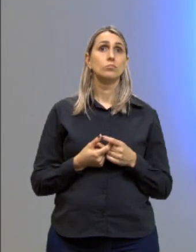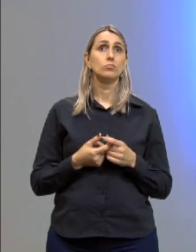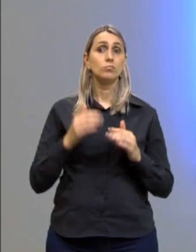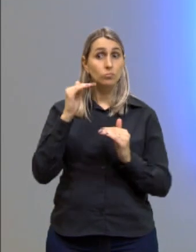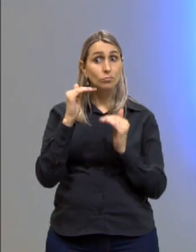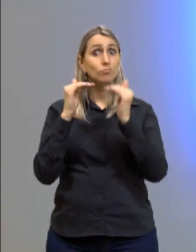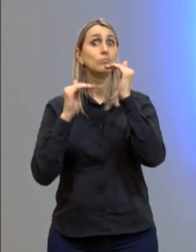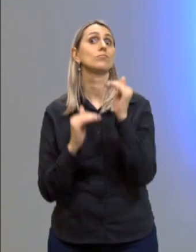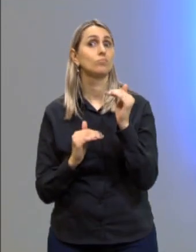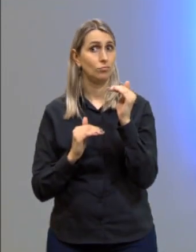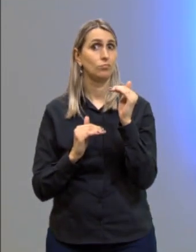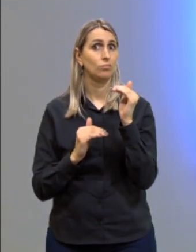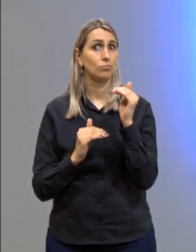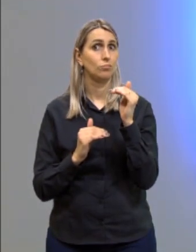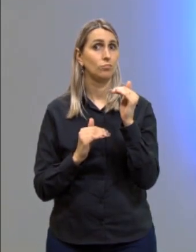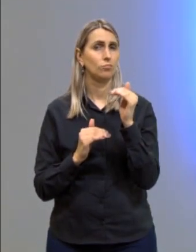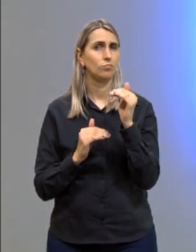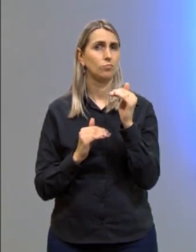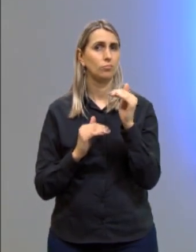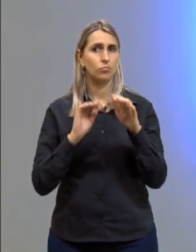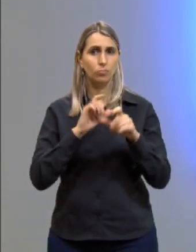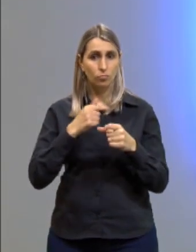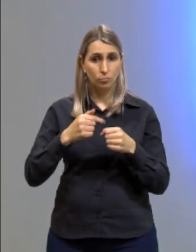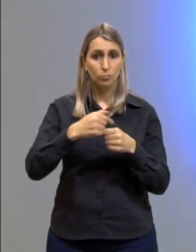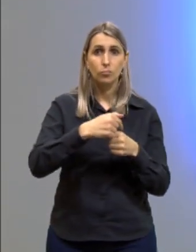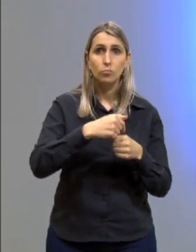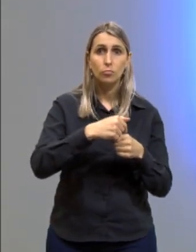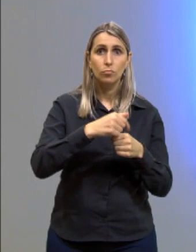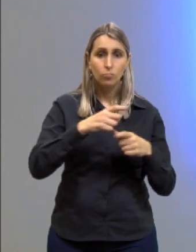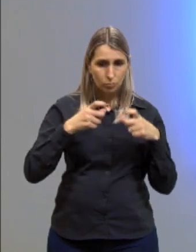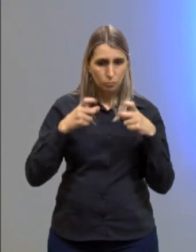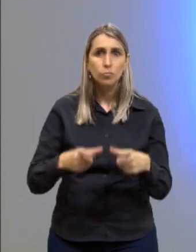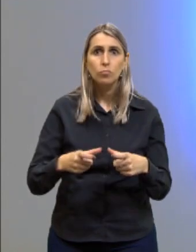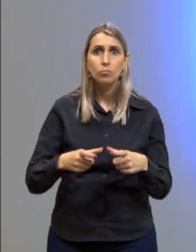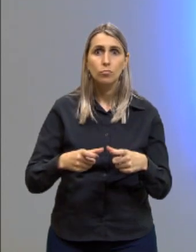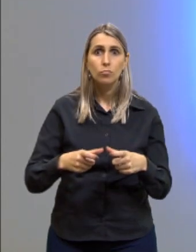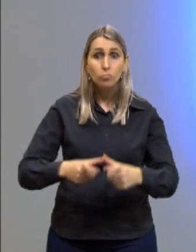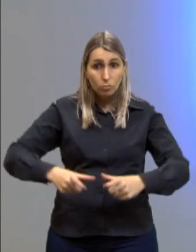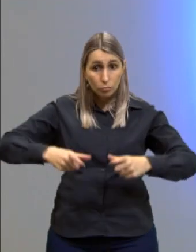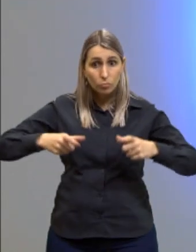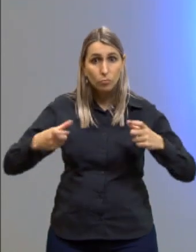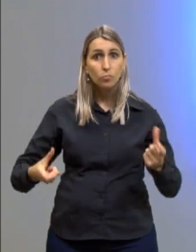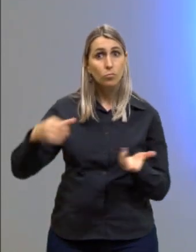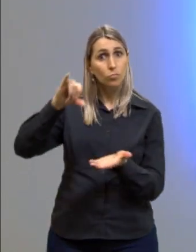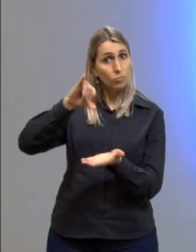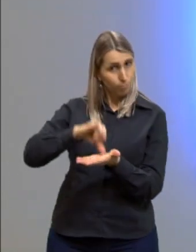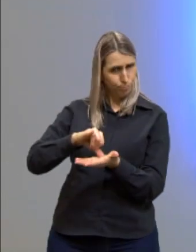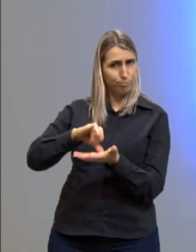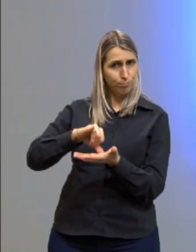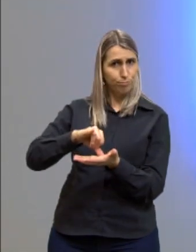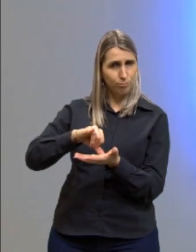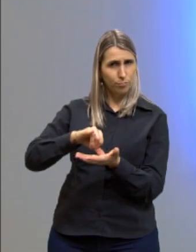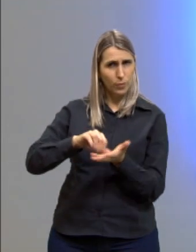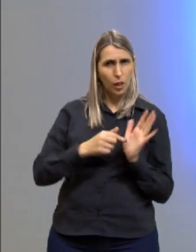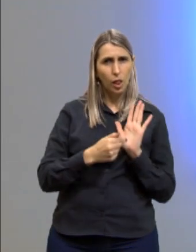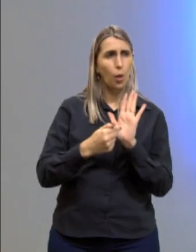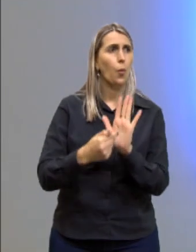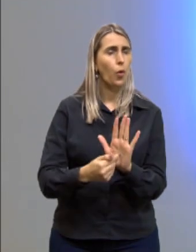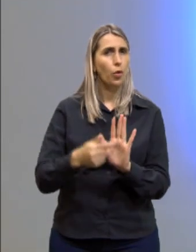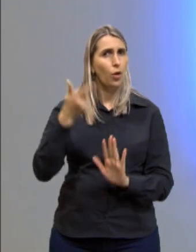discrepância, meio urbano, grandes centros. Então, ela traz um